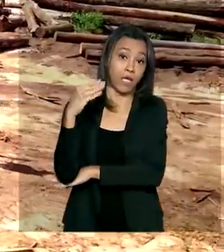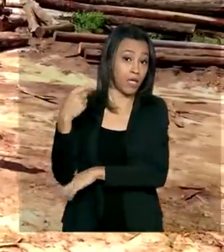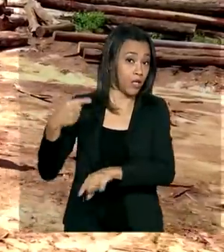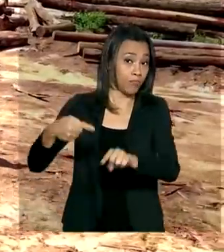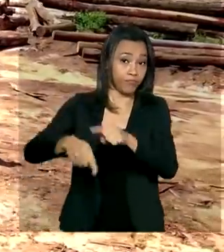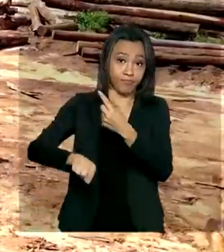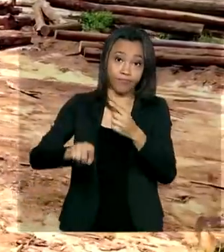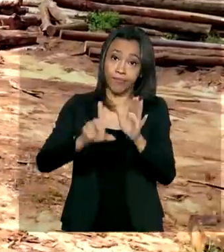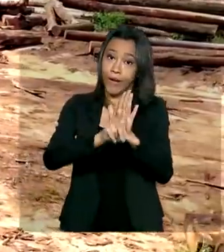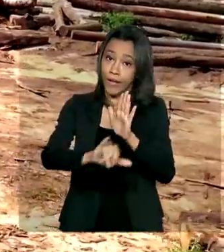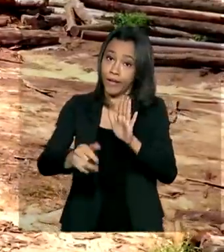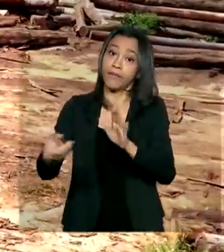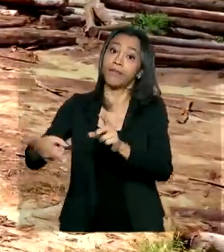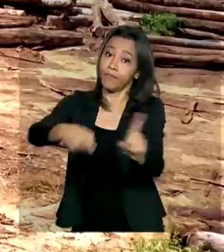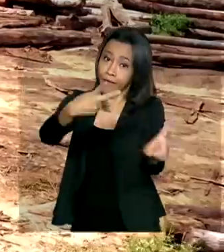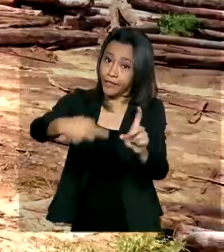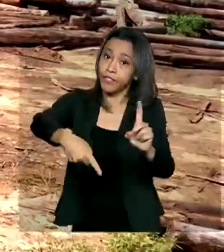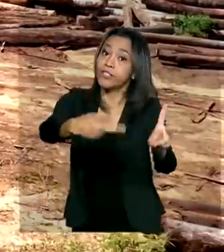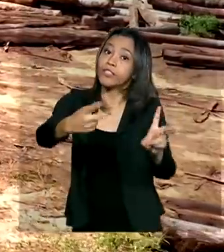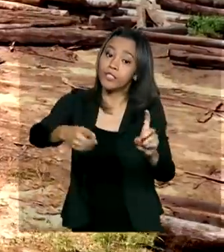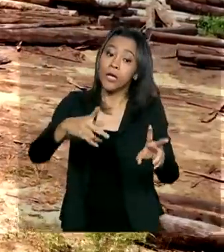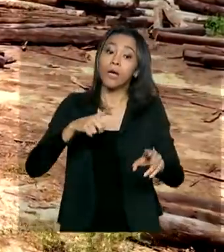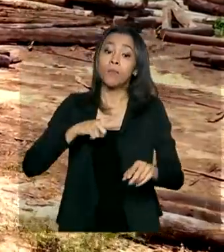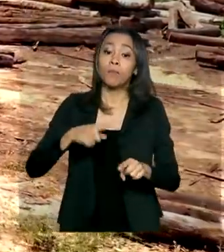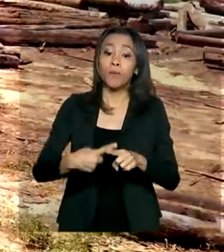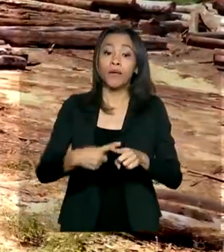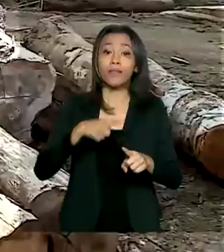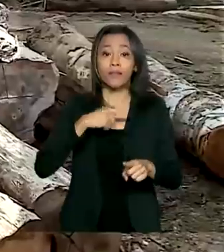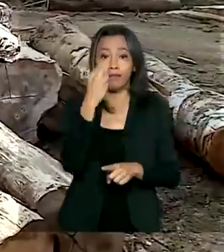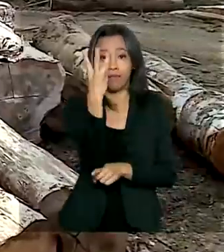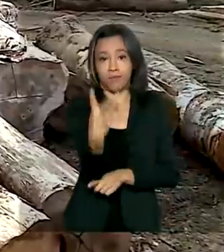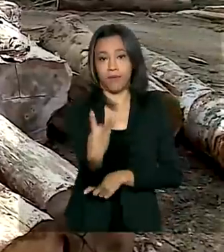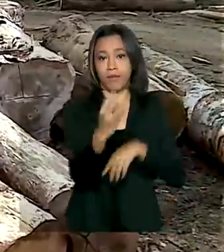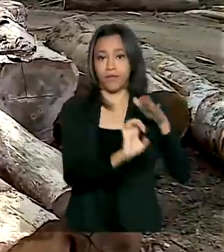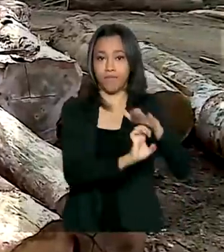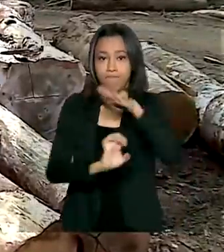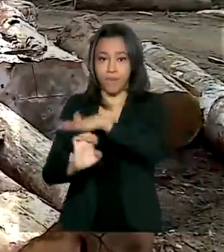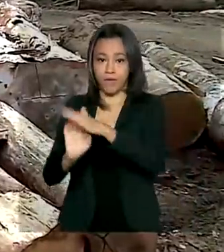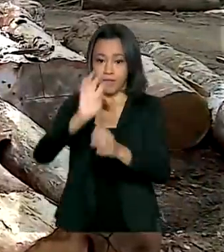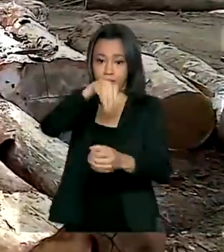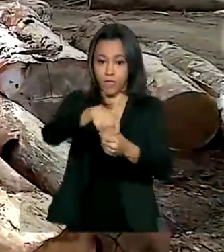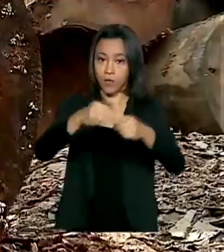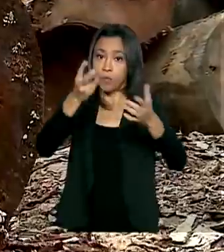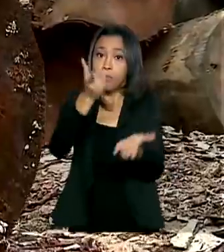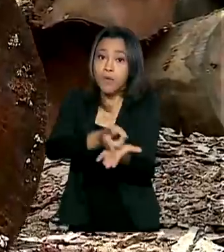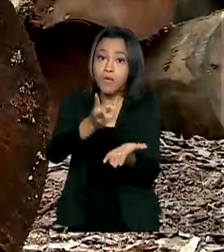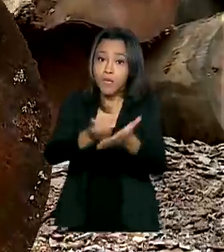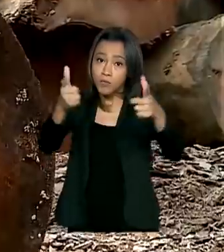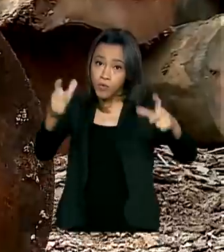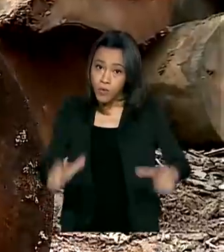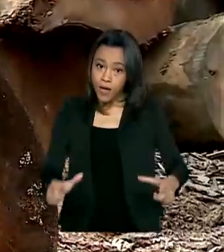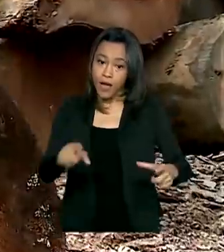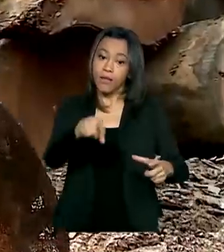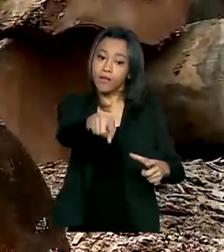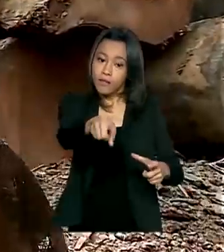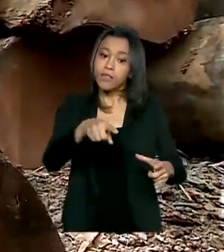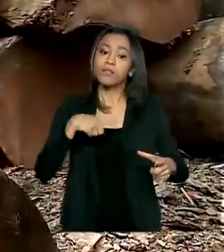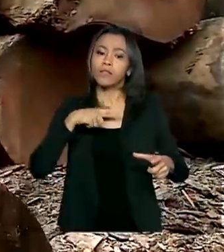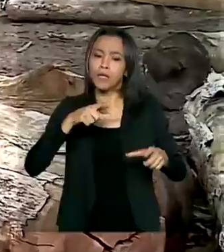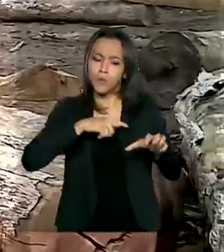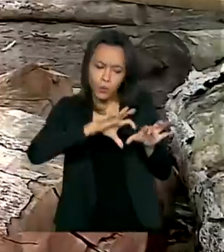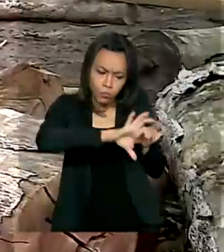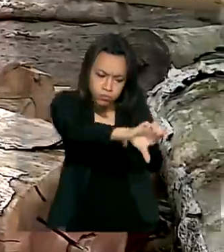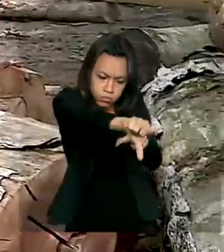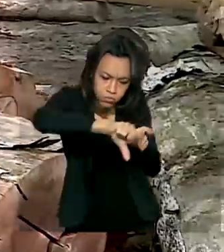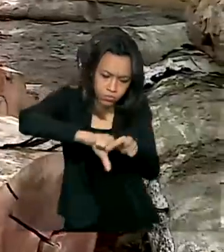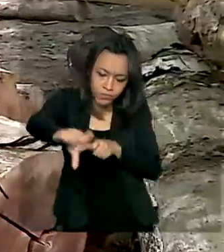porque no mesmo pátio estão produtos de três empresas diferentes. As toras estão espalhadas, o que dificulta a identificação.